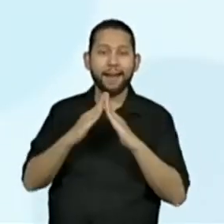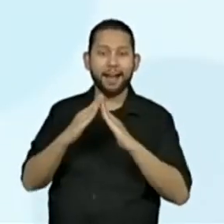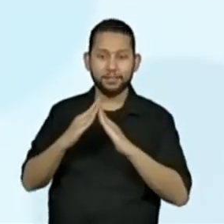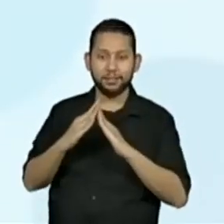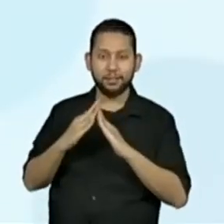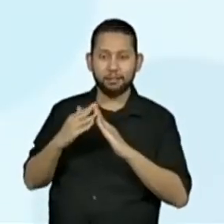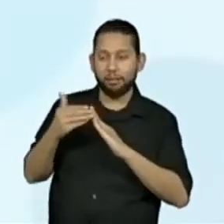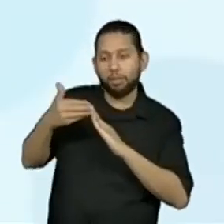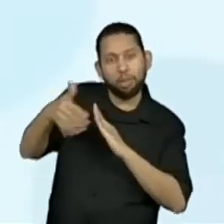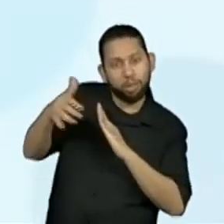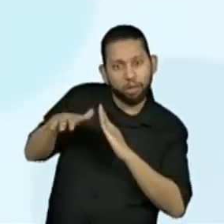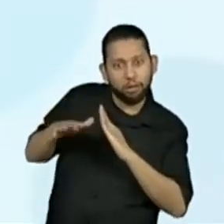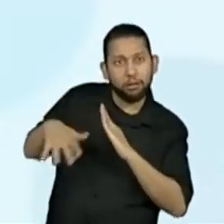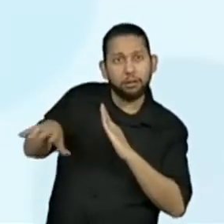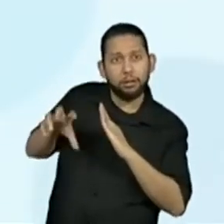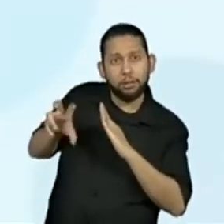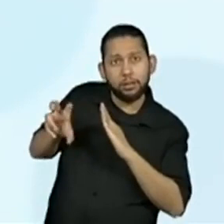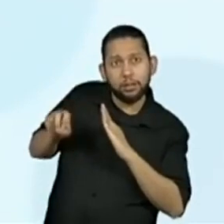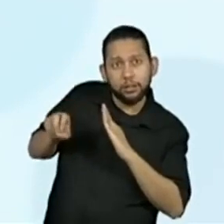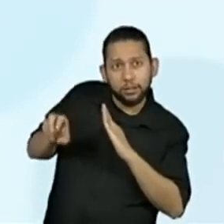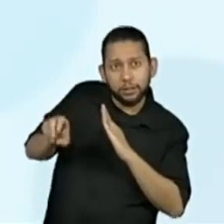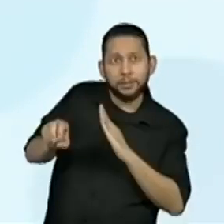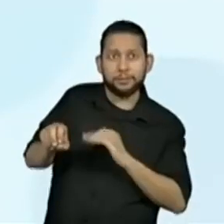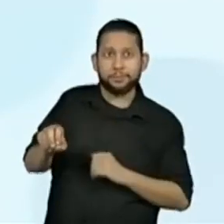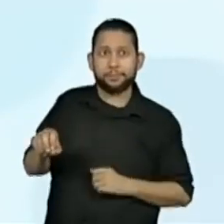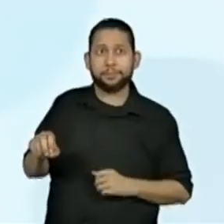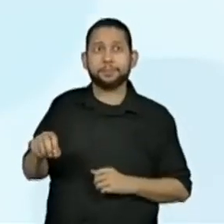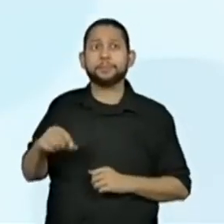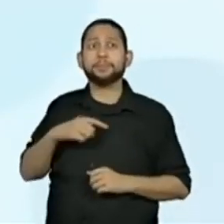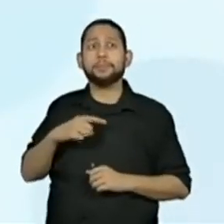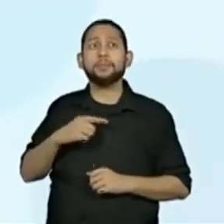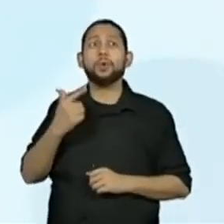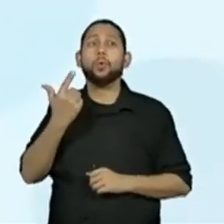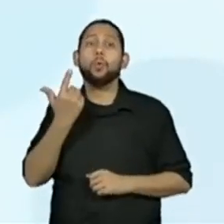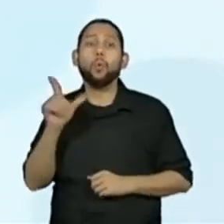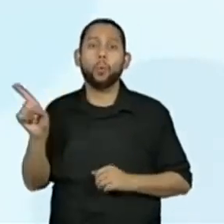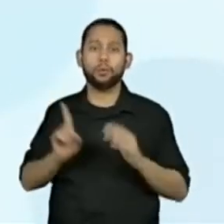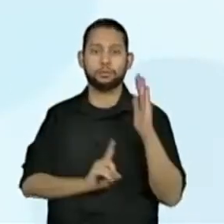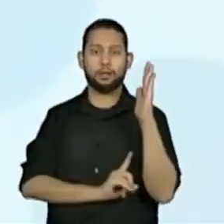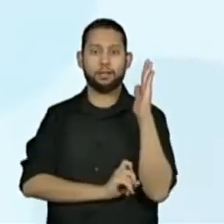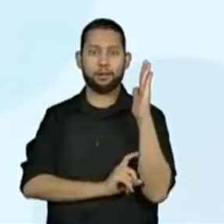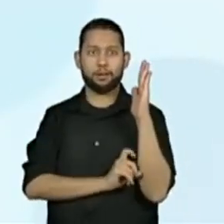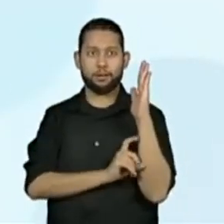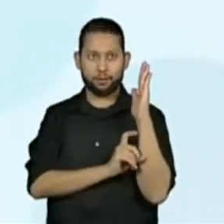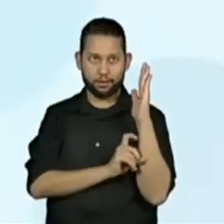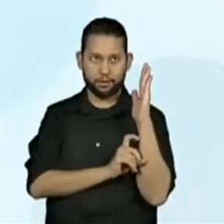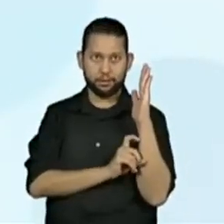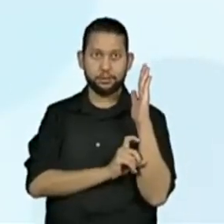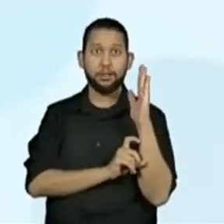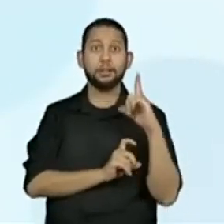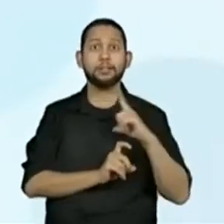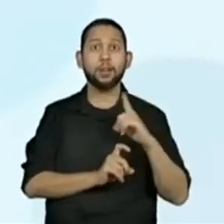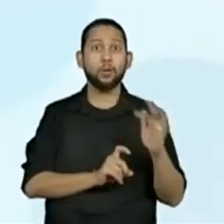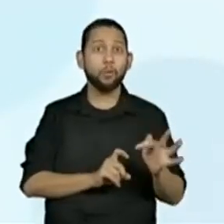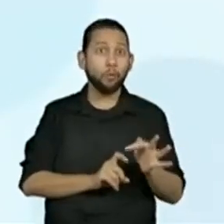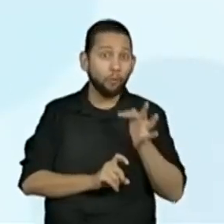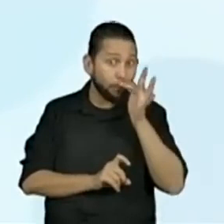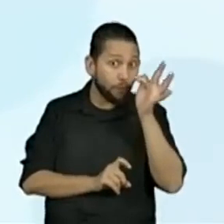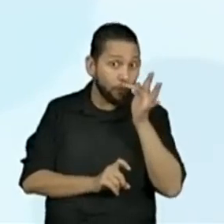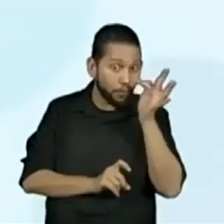papilho, escamander, usam magnólias e